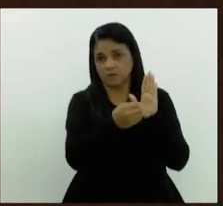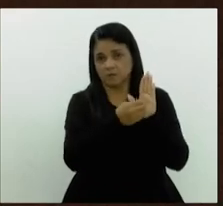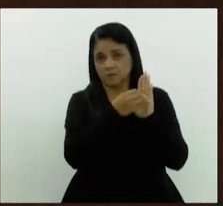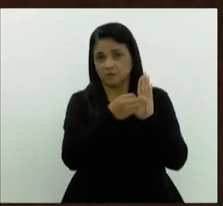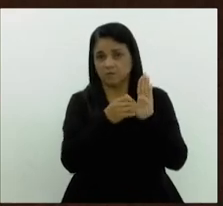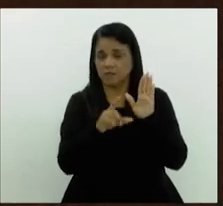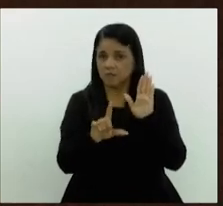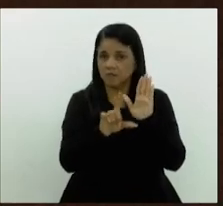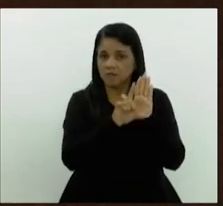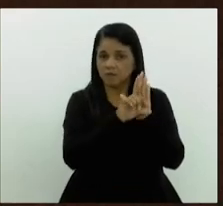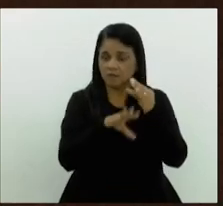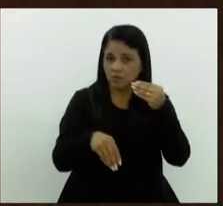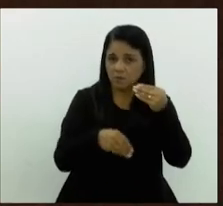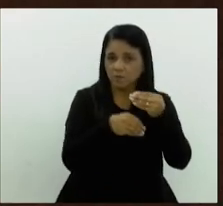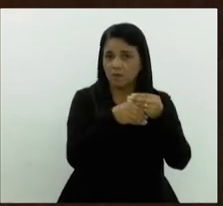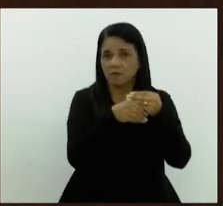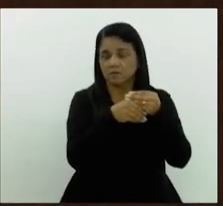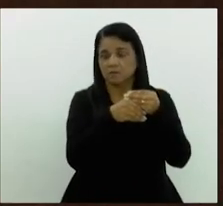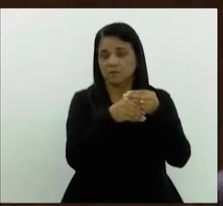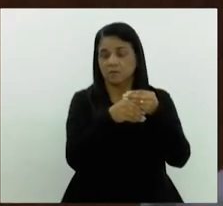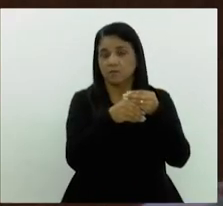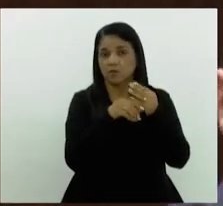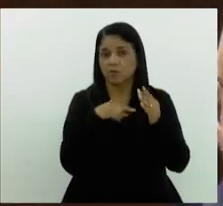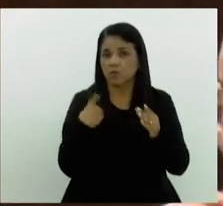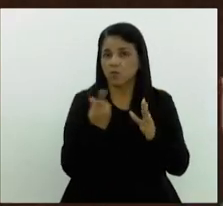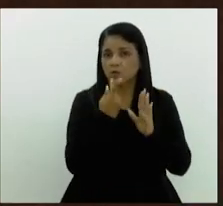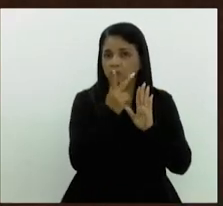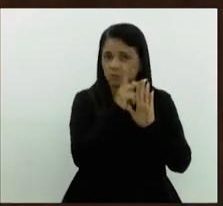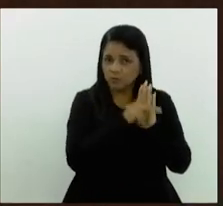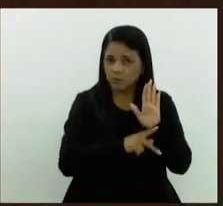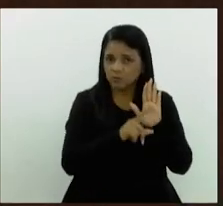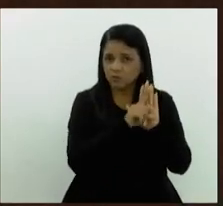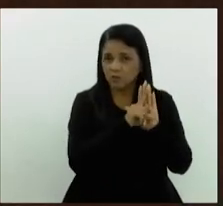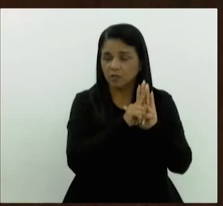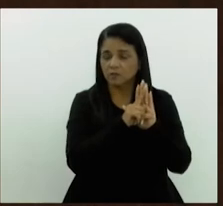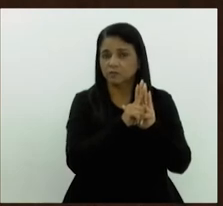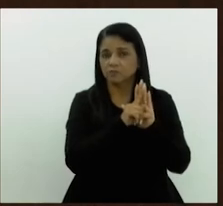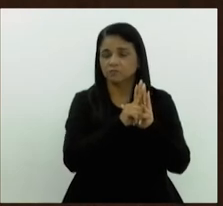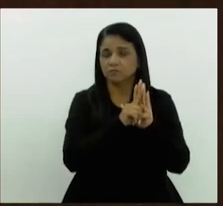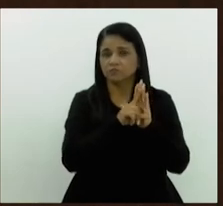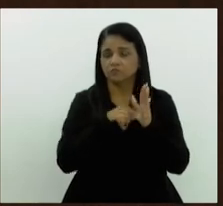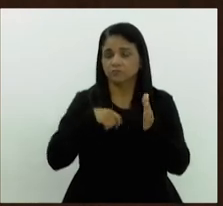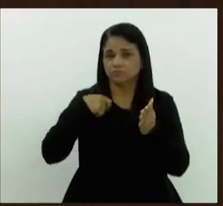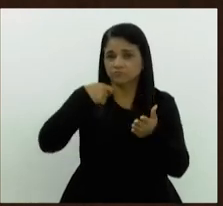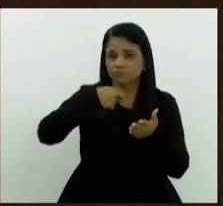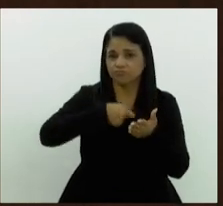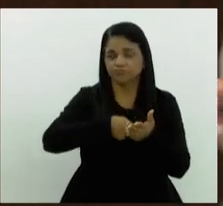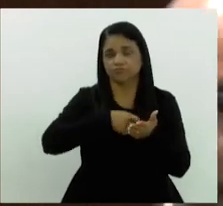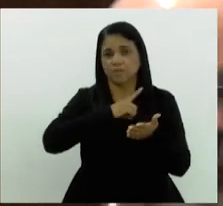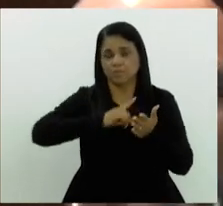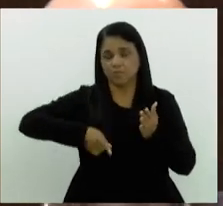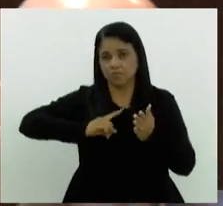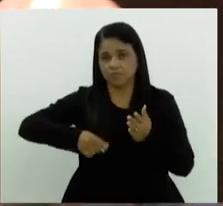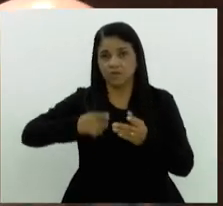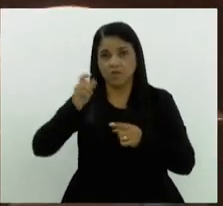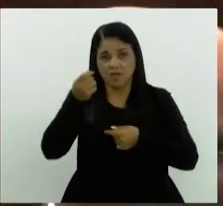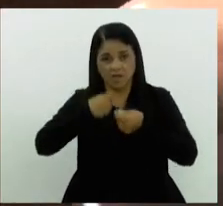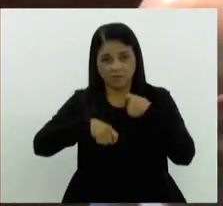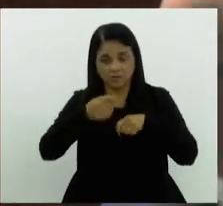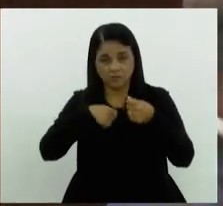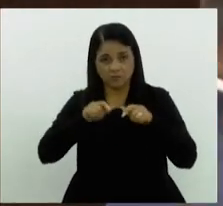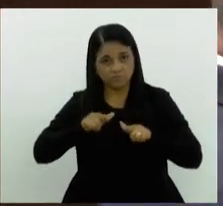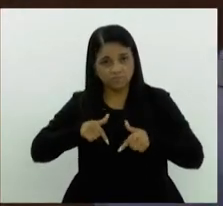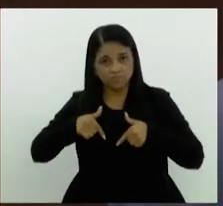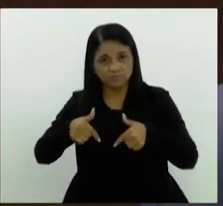legalidade com emendas e o nosso projeto impõe sanções administrativas a práticas e atos